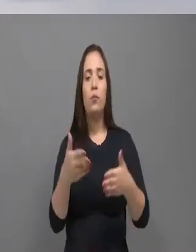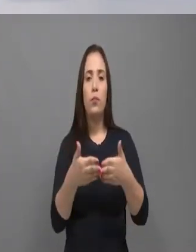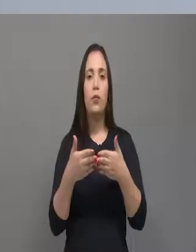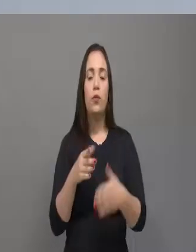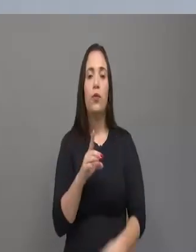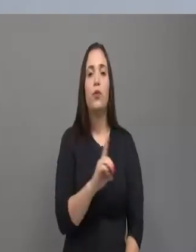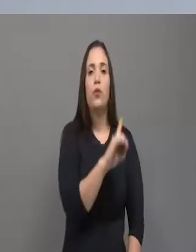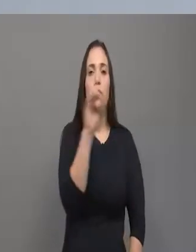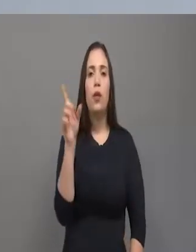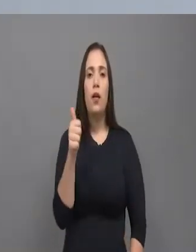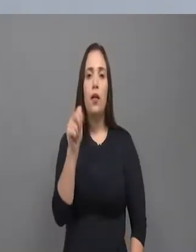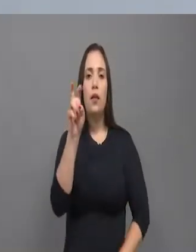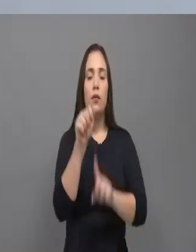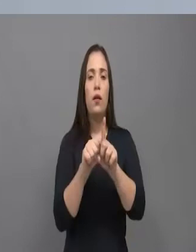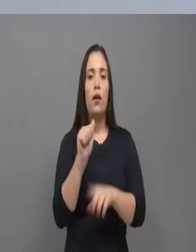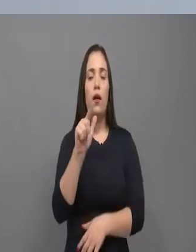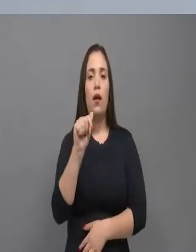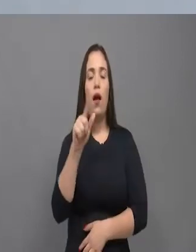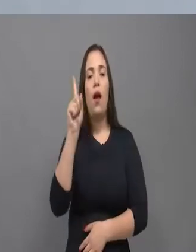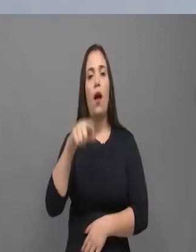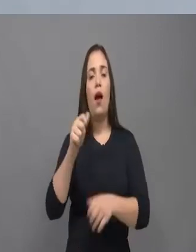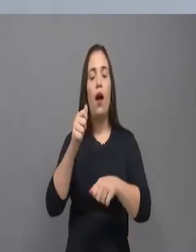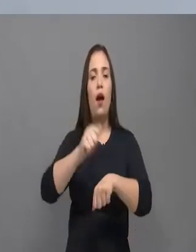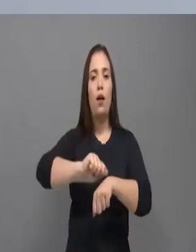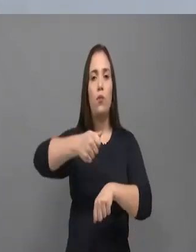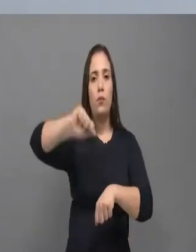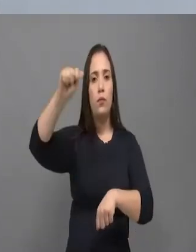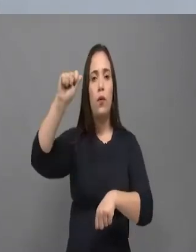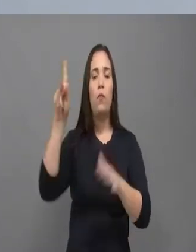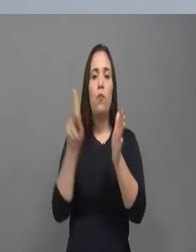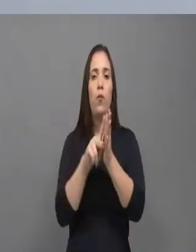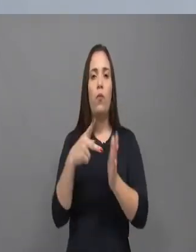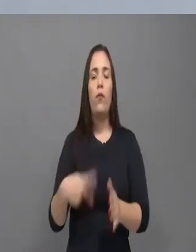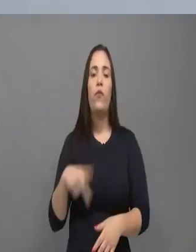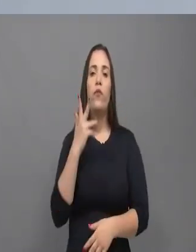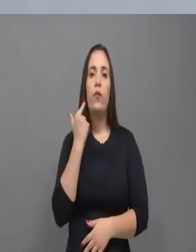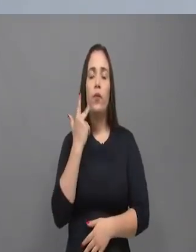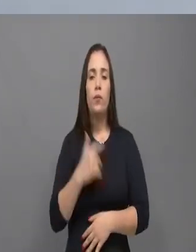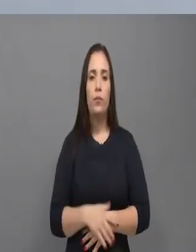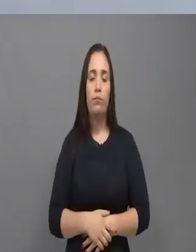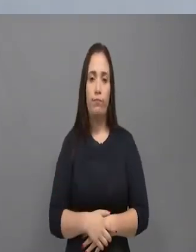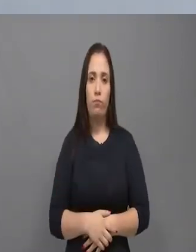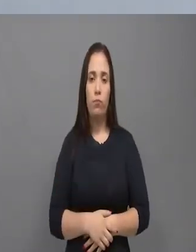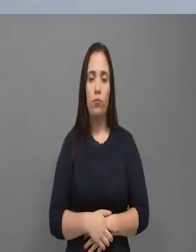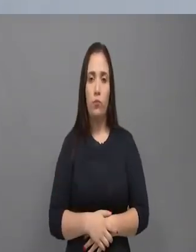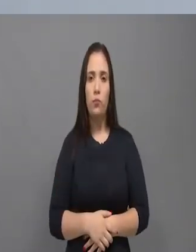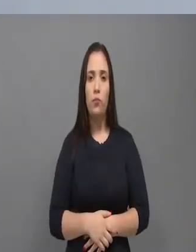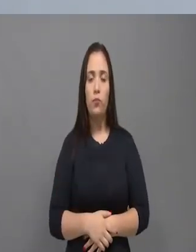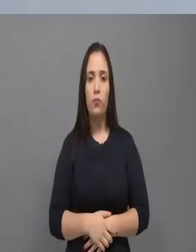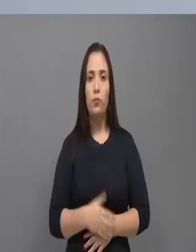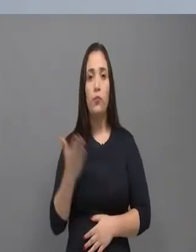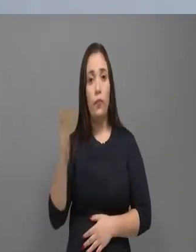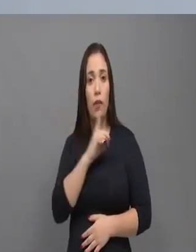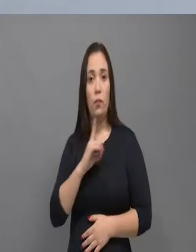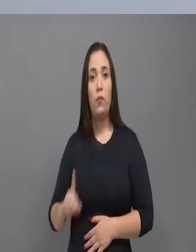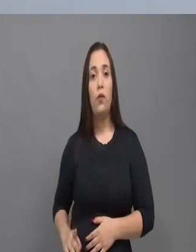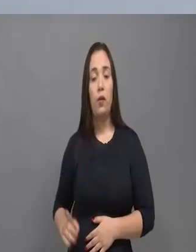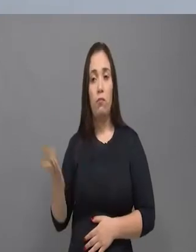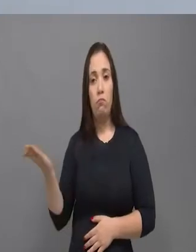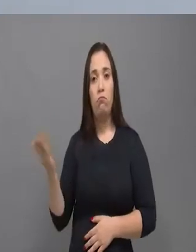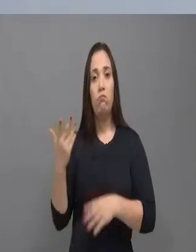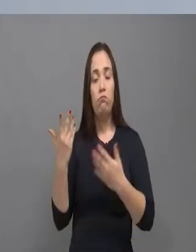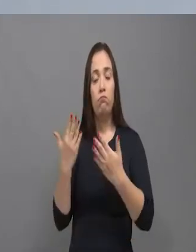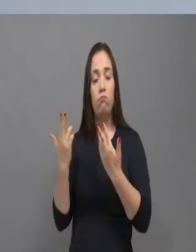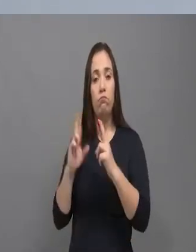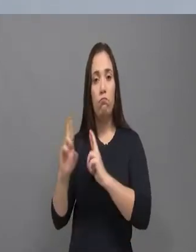voltar no terceiro e último bloco sobre esse assunto, porque o deputado do voto foi, incentivou, o senhor